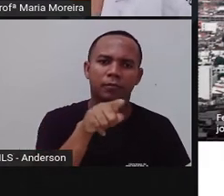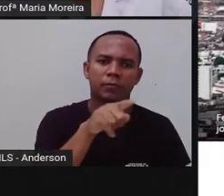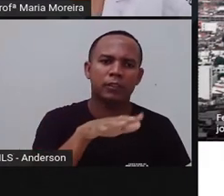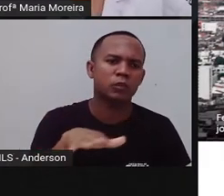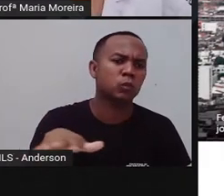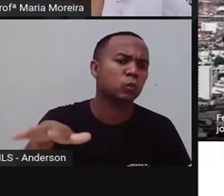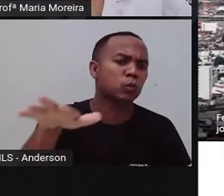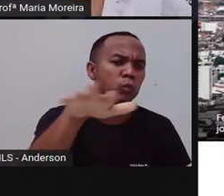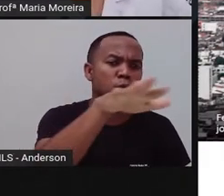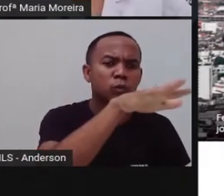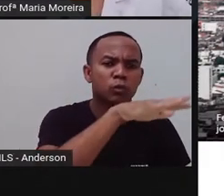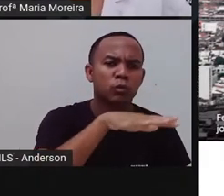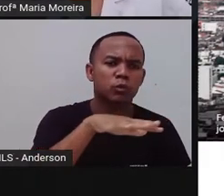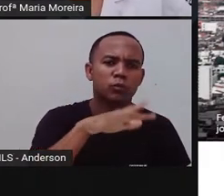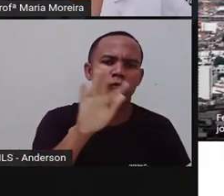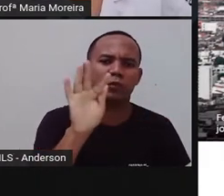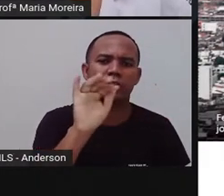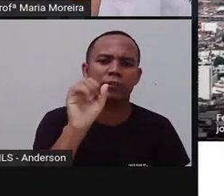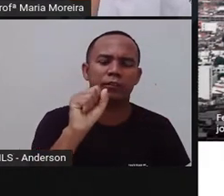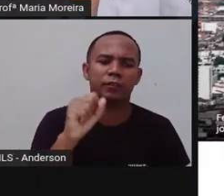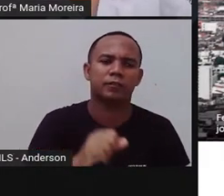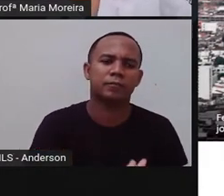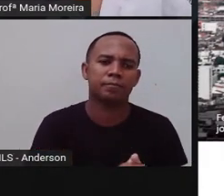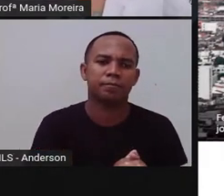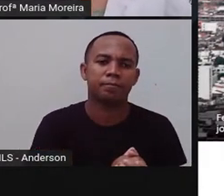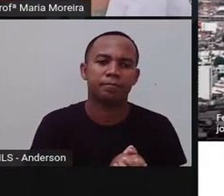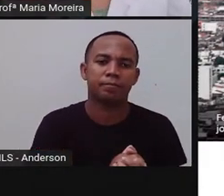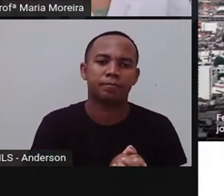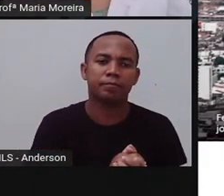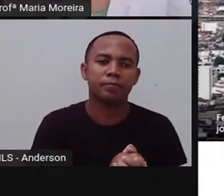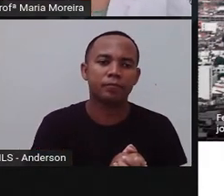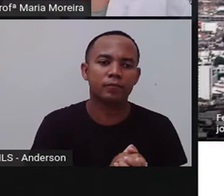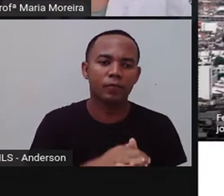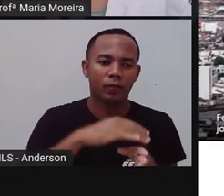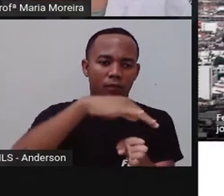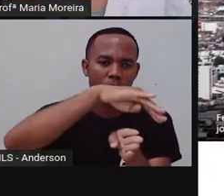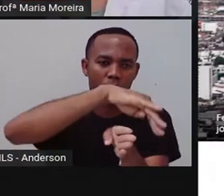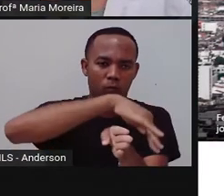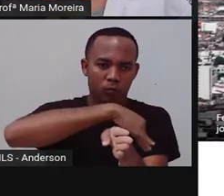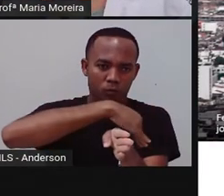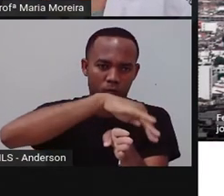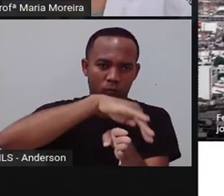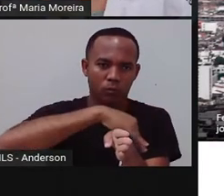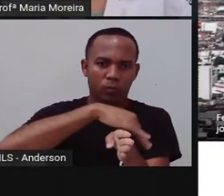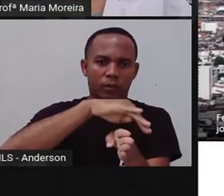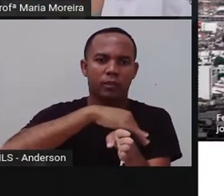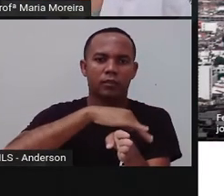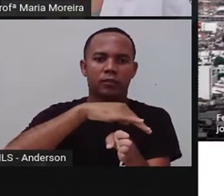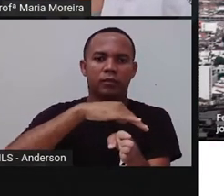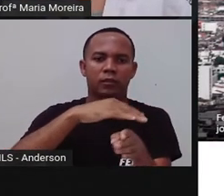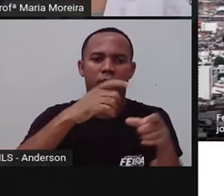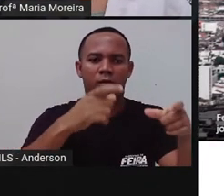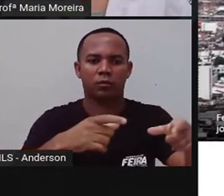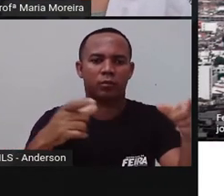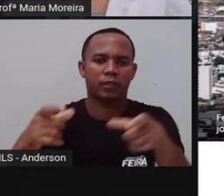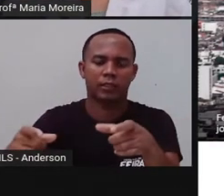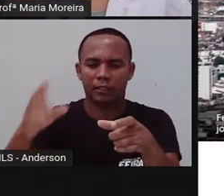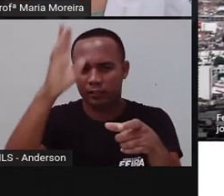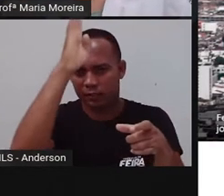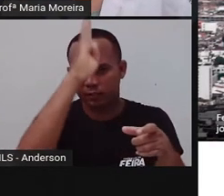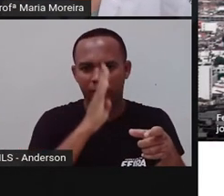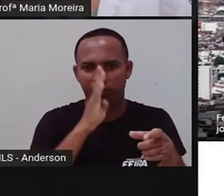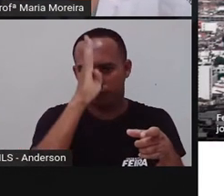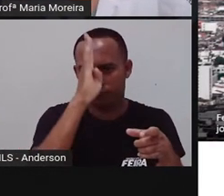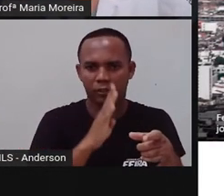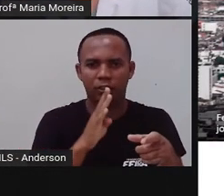e todo o esplendor aí de Feira de Santana, né? Bom, a conexão das ruas com espaços públicos constitui o quê? O